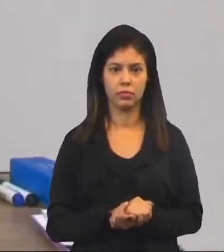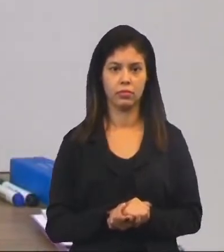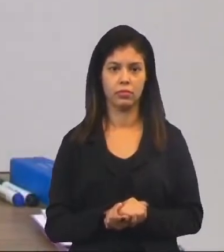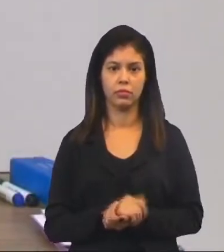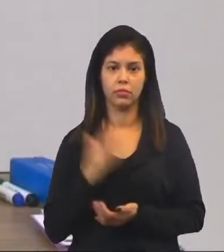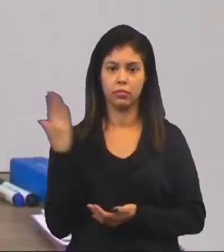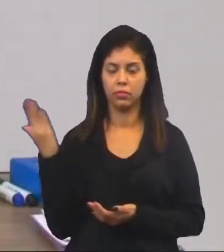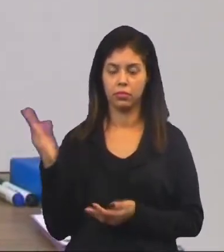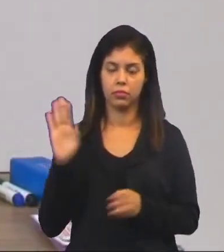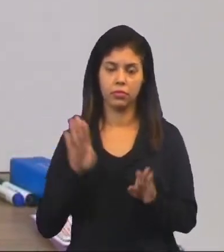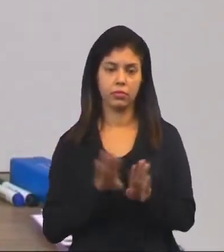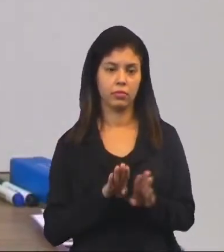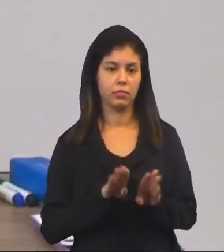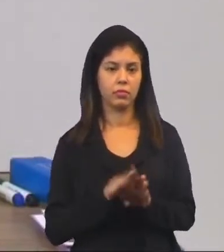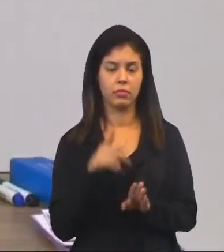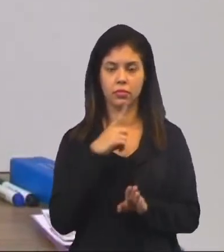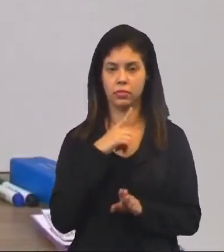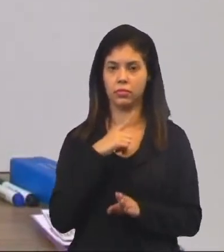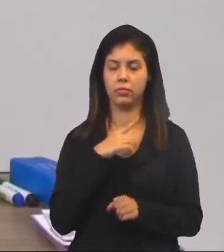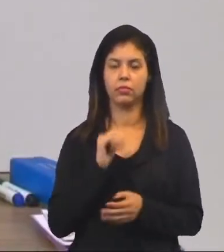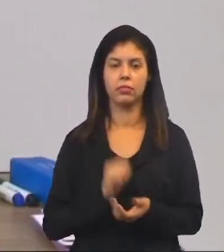Aqui também eu tenho